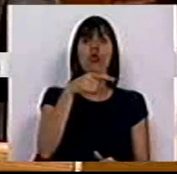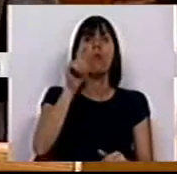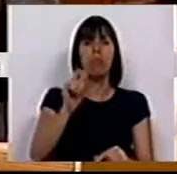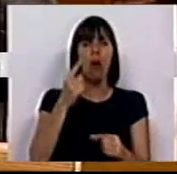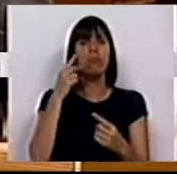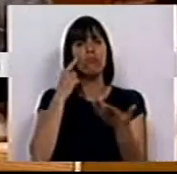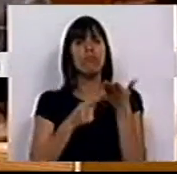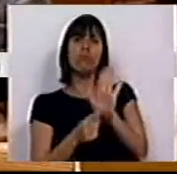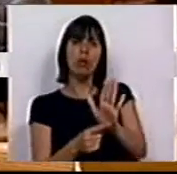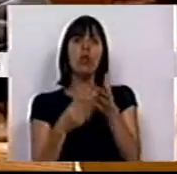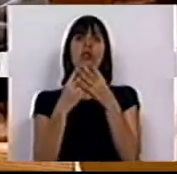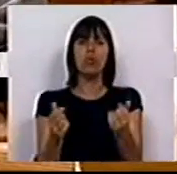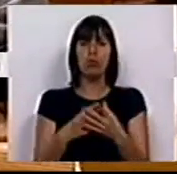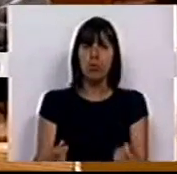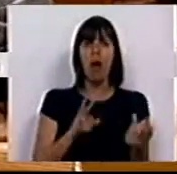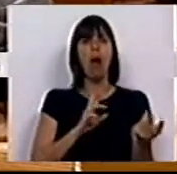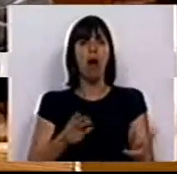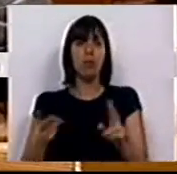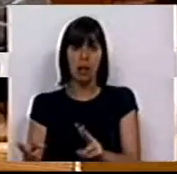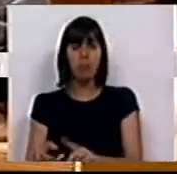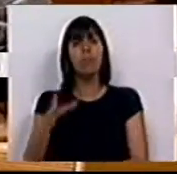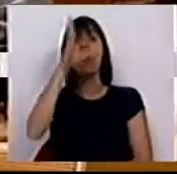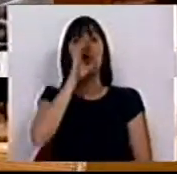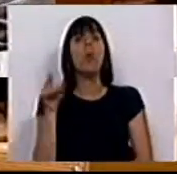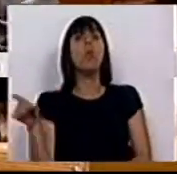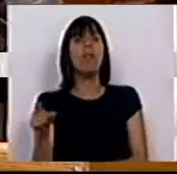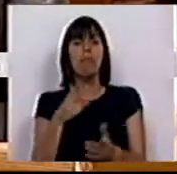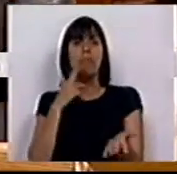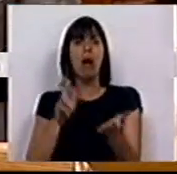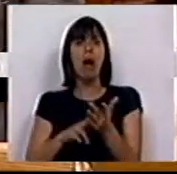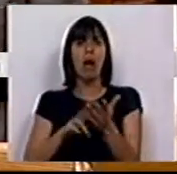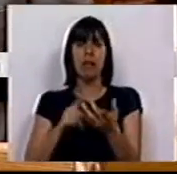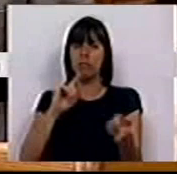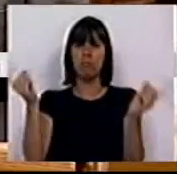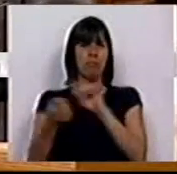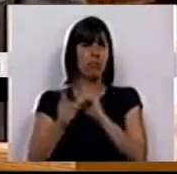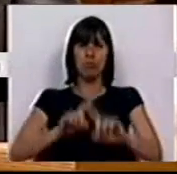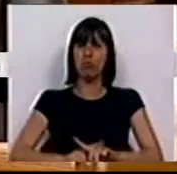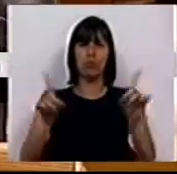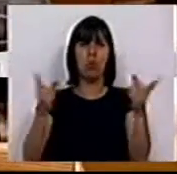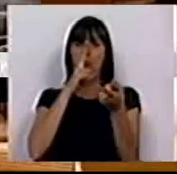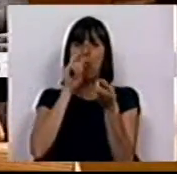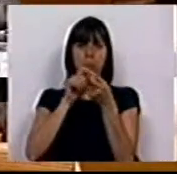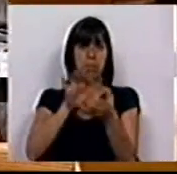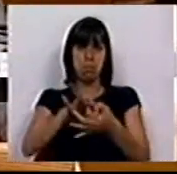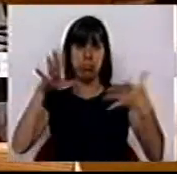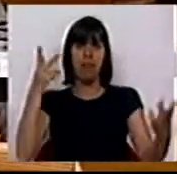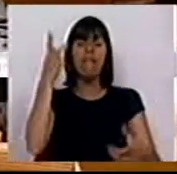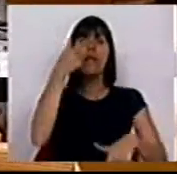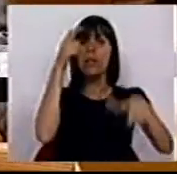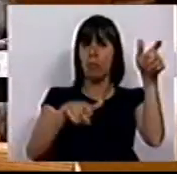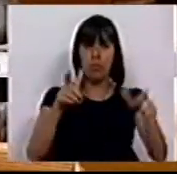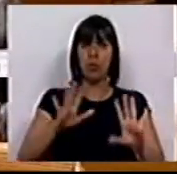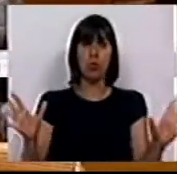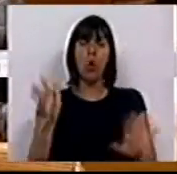Esquerda trouxe soluções, alternativas. Do lado do Governo, houve uma realidade estratosférica que muito pouco tem a ver com a vida das